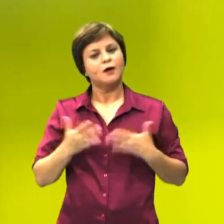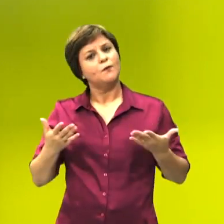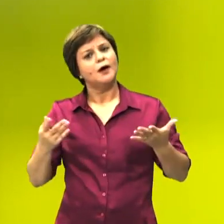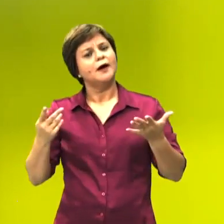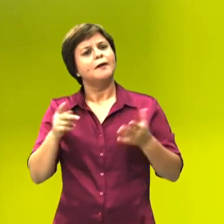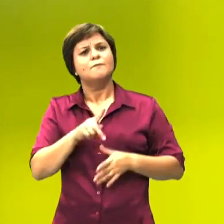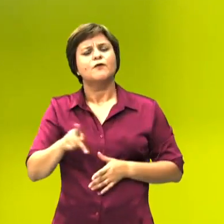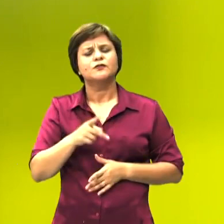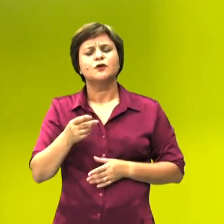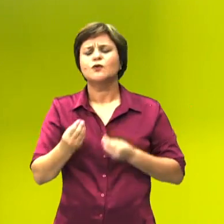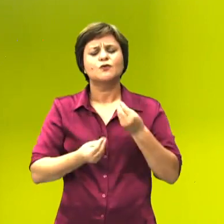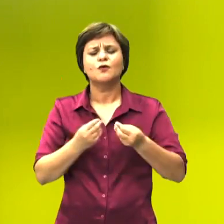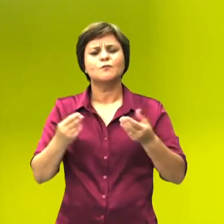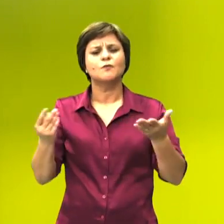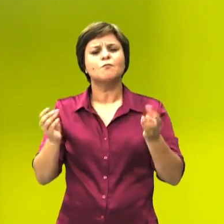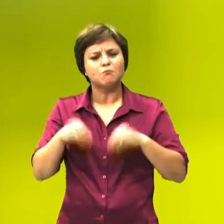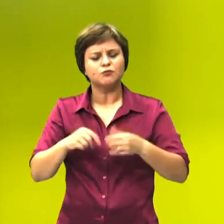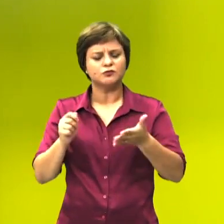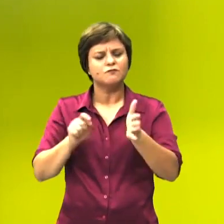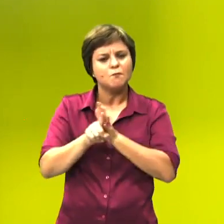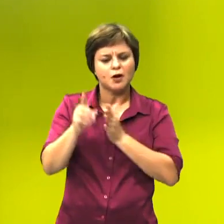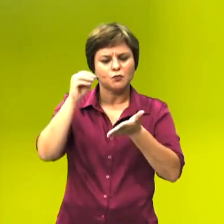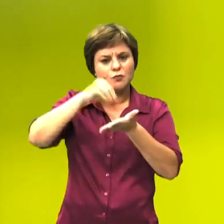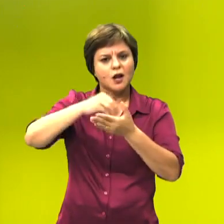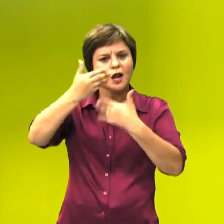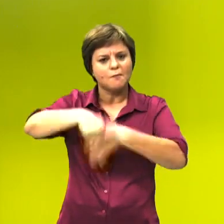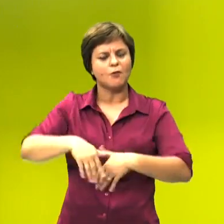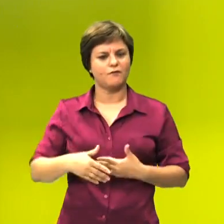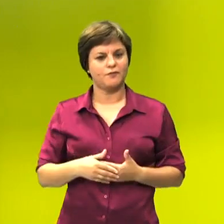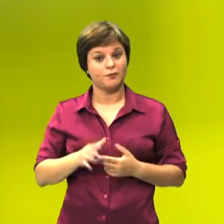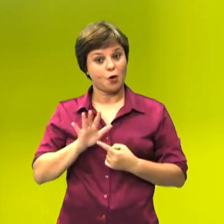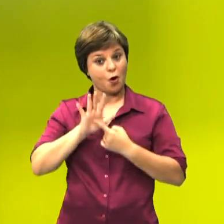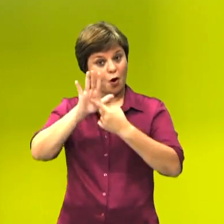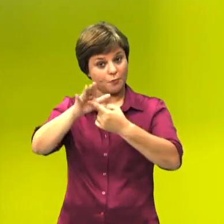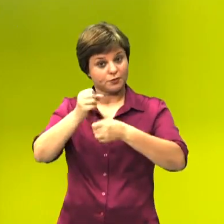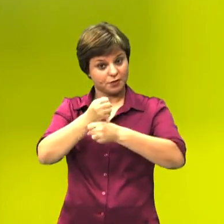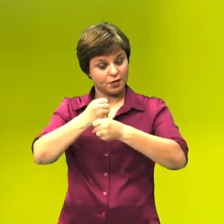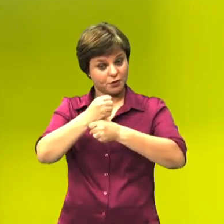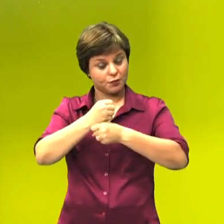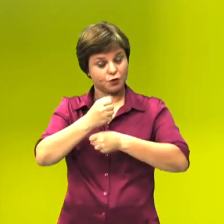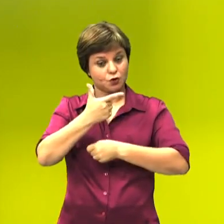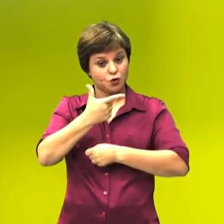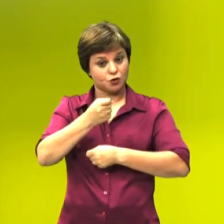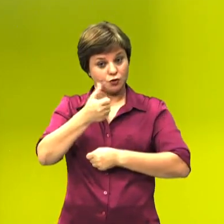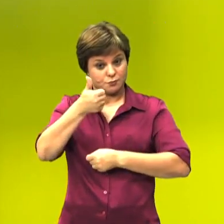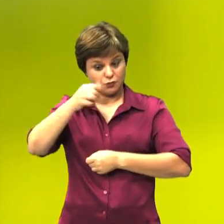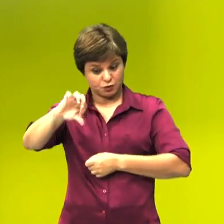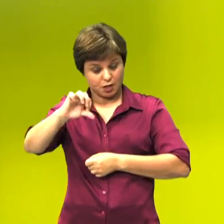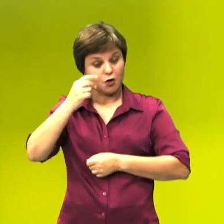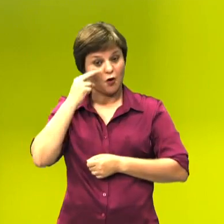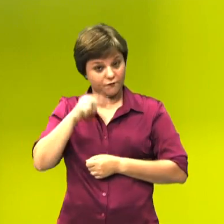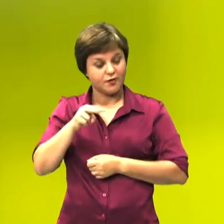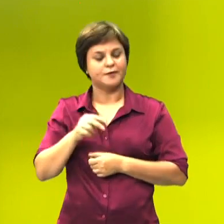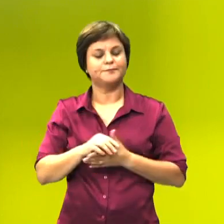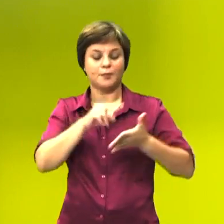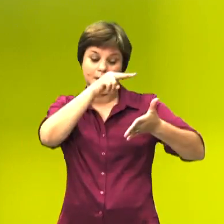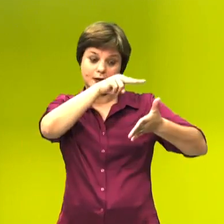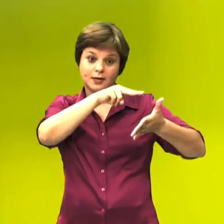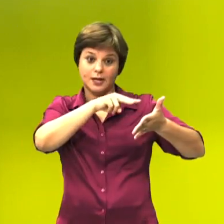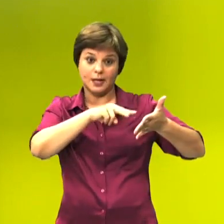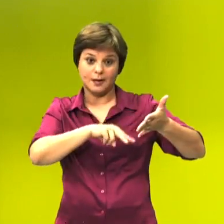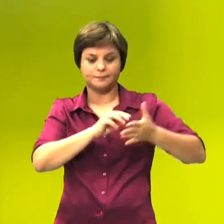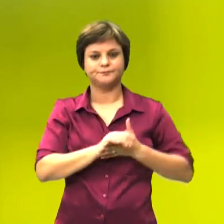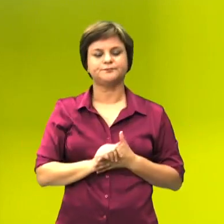professor, como que isso aí pode cair na minha prova? Veja, trouxe uma questão de 2019, tá quentinha, acabou de sair do forno aí para vocês.